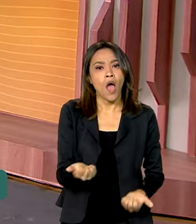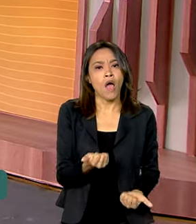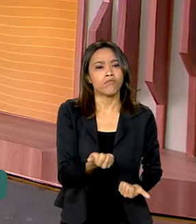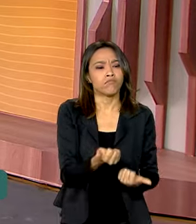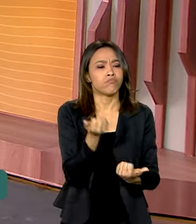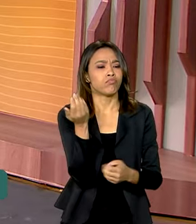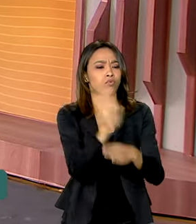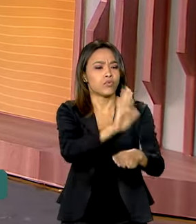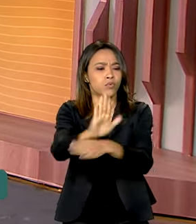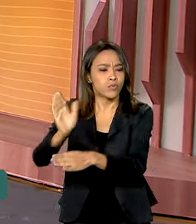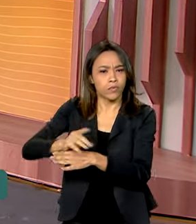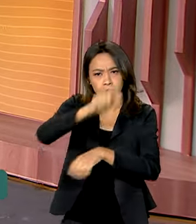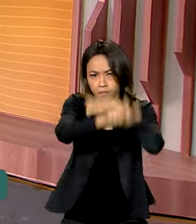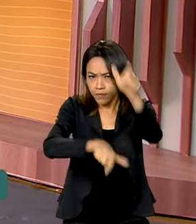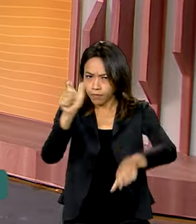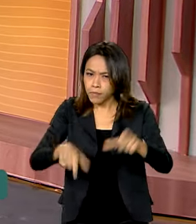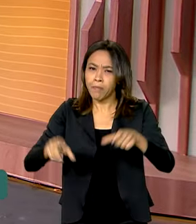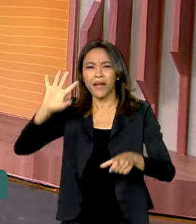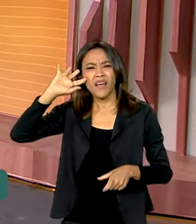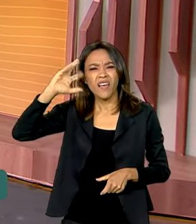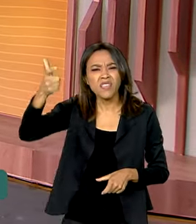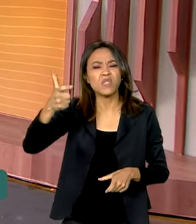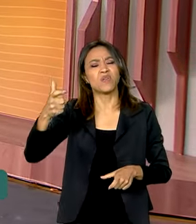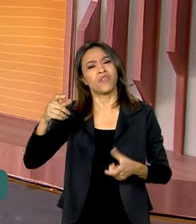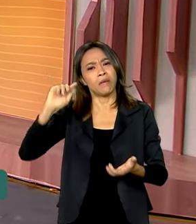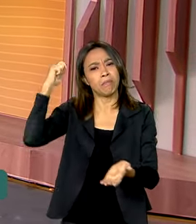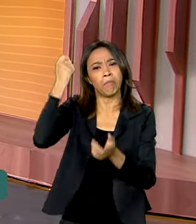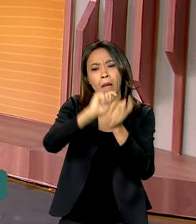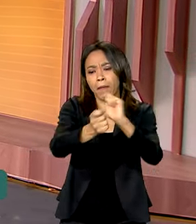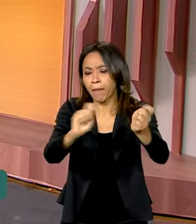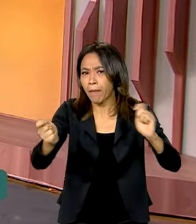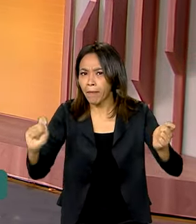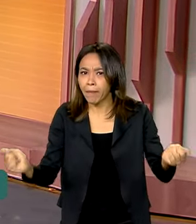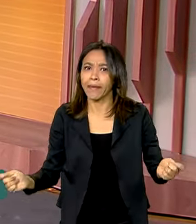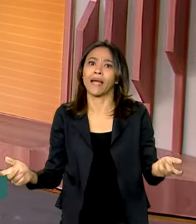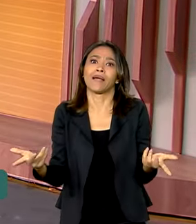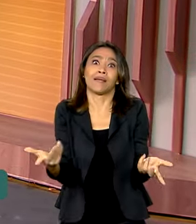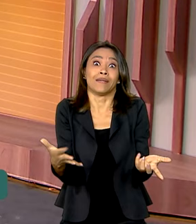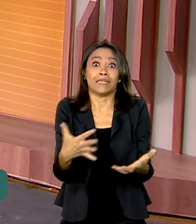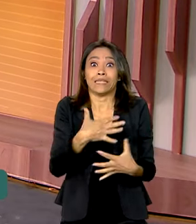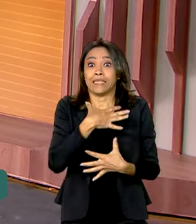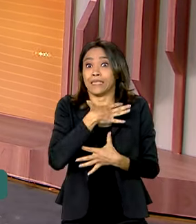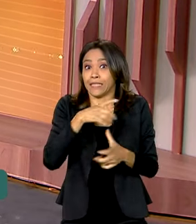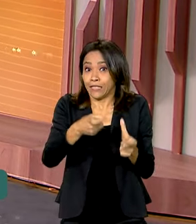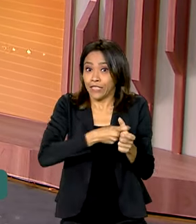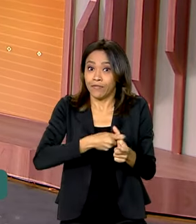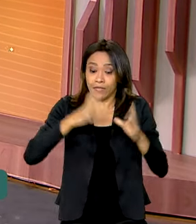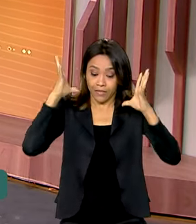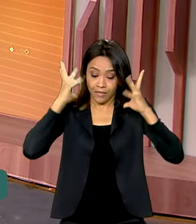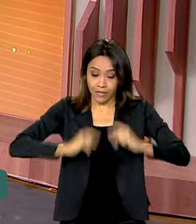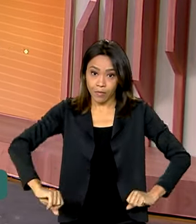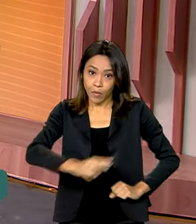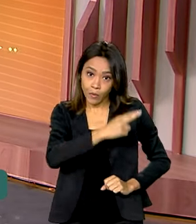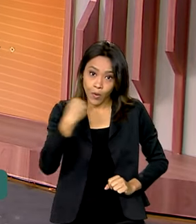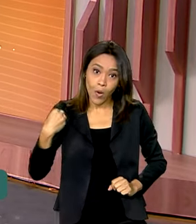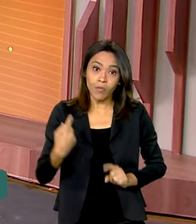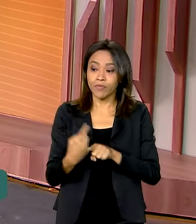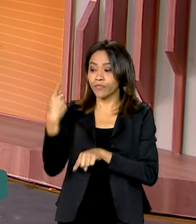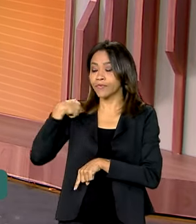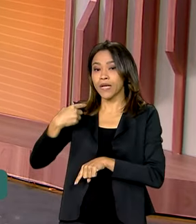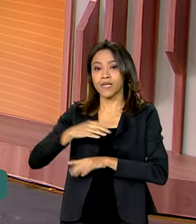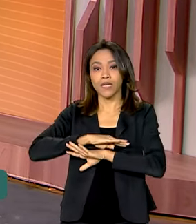quitar as suas dívidas, ficar com o nome limpo, terminou na última segunda-feira. Para fazer um balanço dessa iniciativa